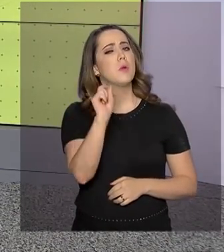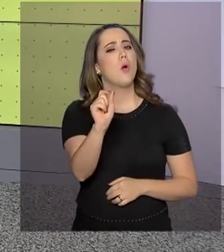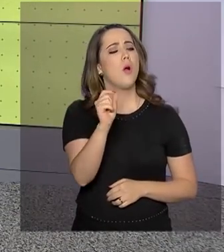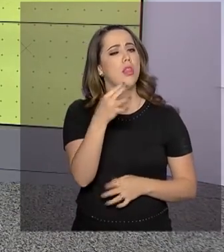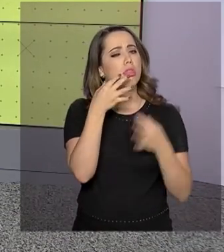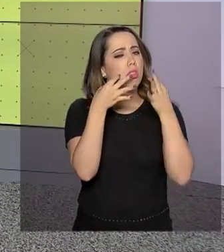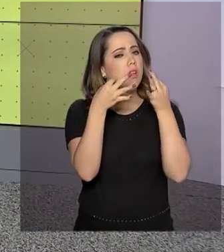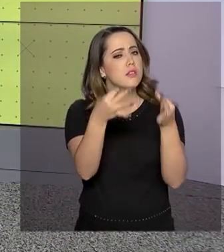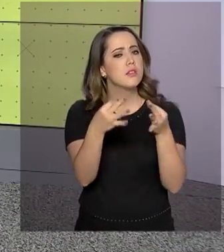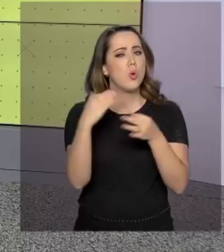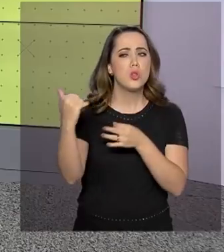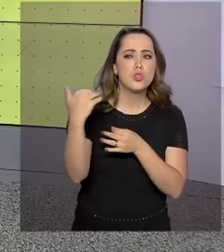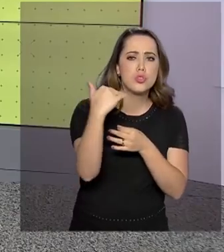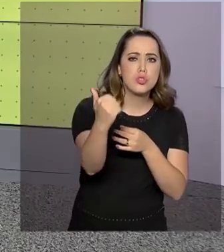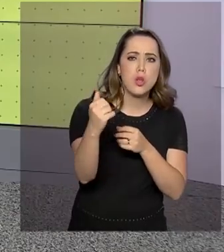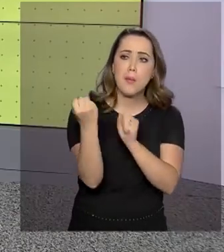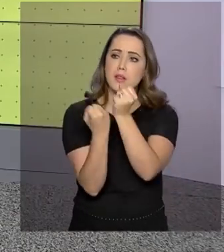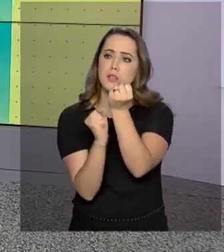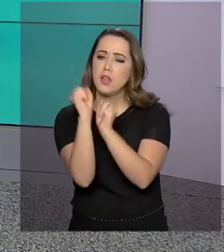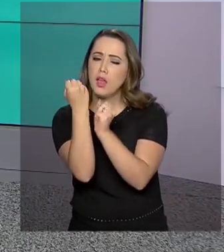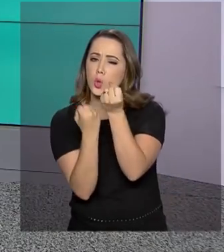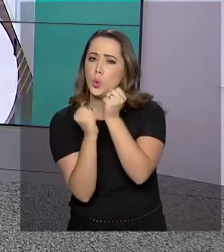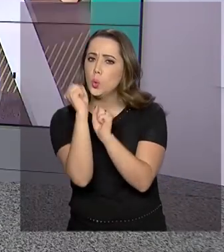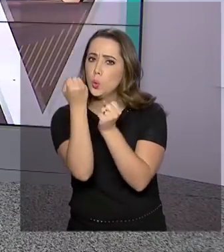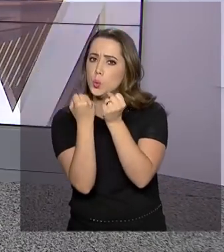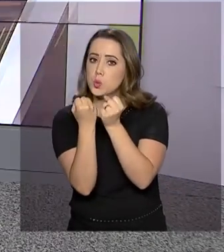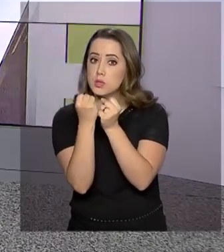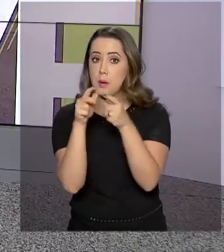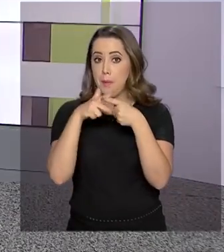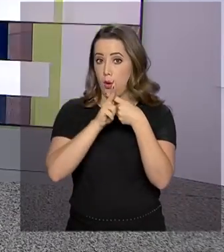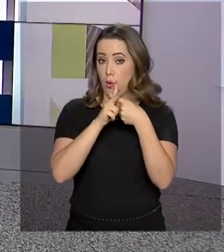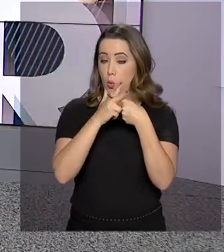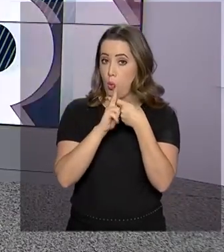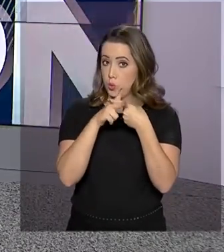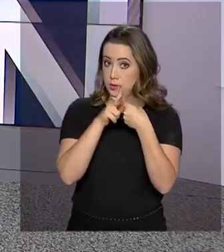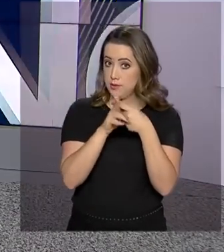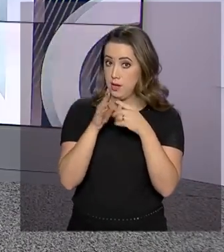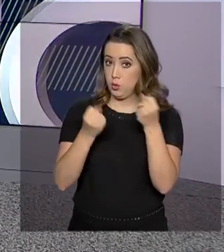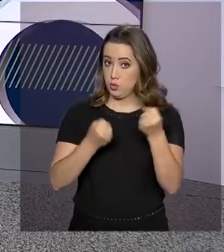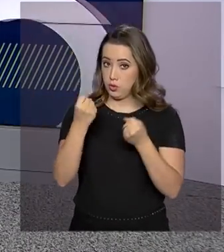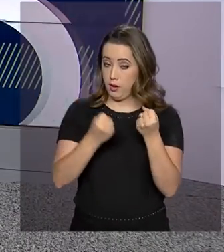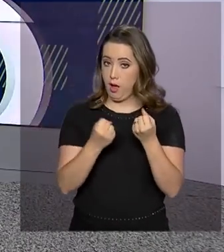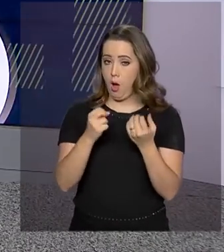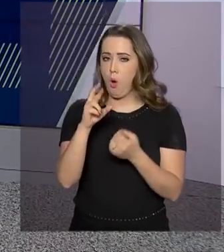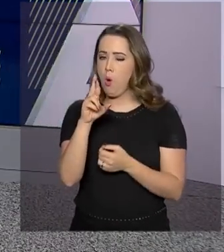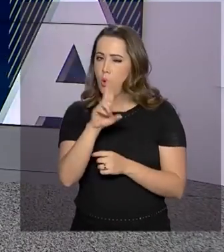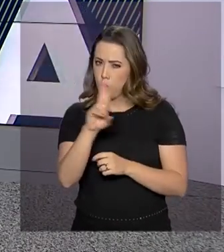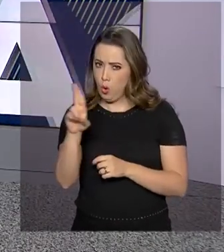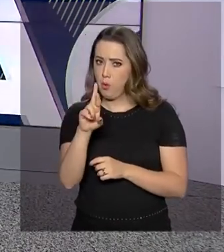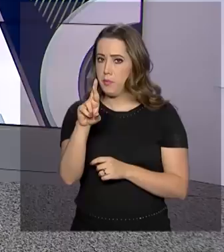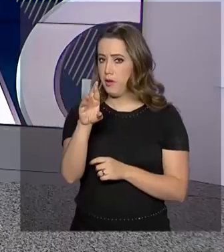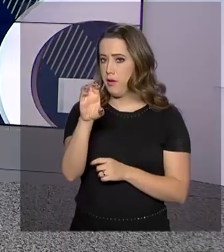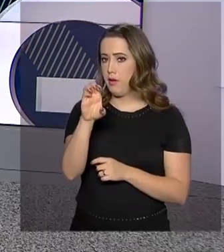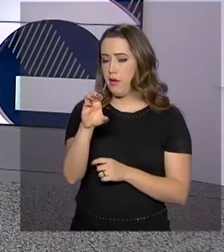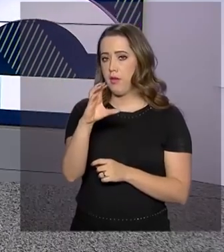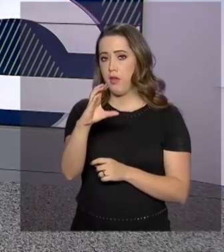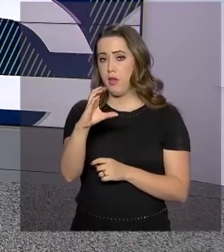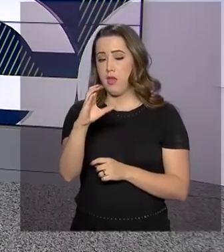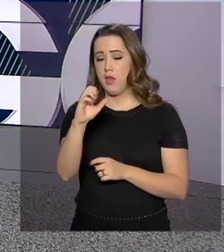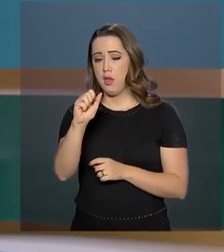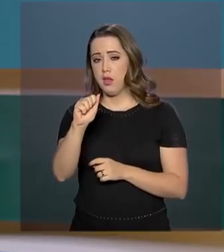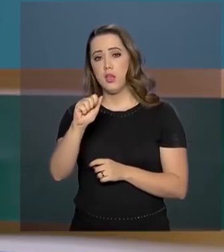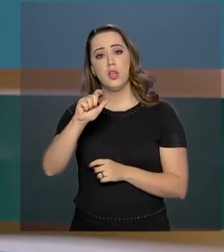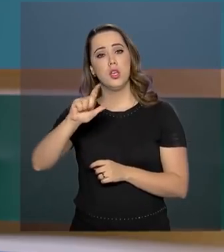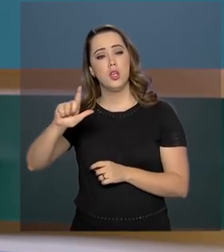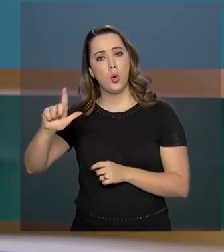montadoras de automóveis para recalls? Muitas vezes são tantos modelos, chassis, que a pessoa nem sabe dizer se foi ou não convocada.